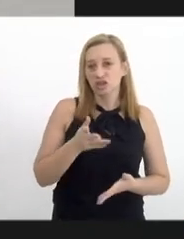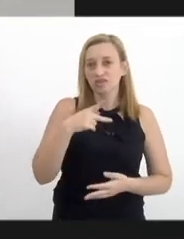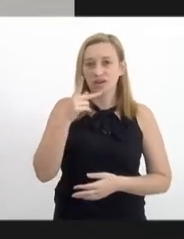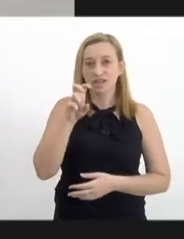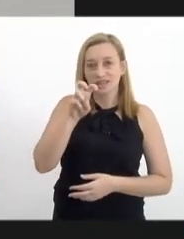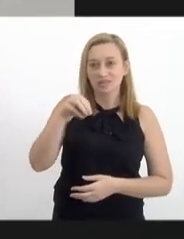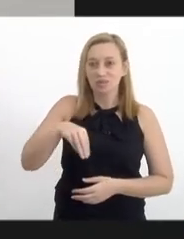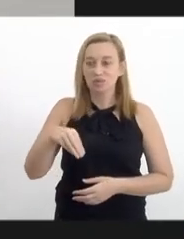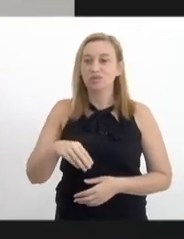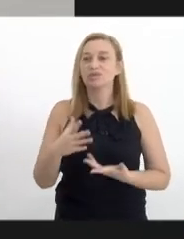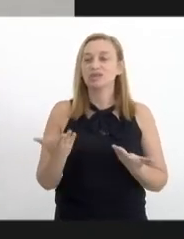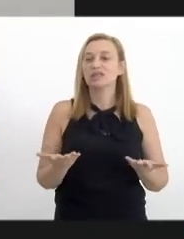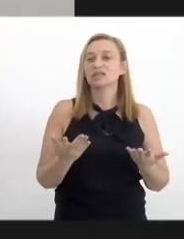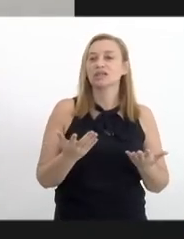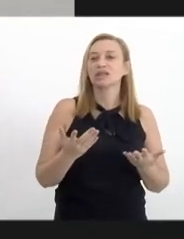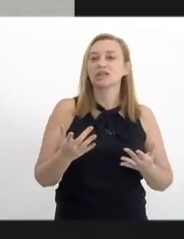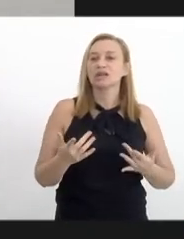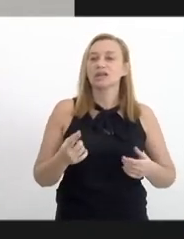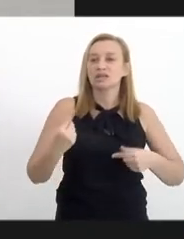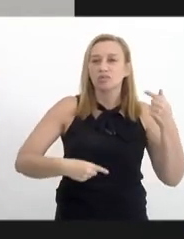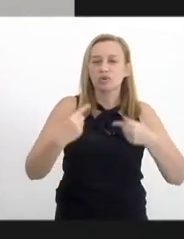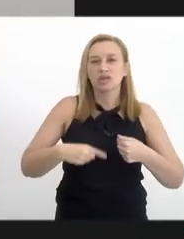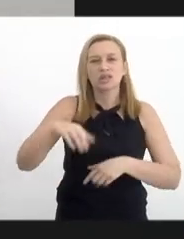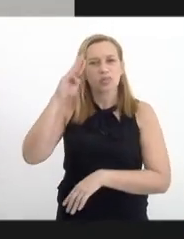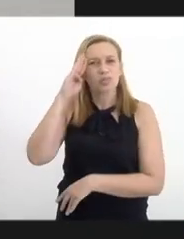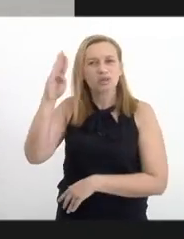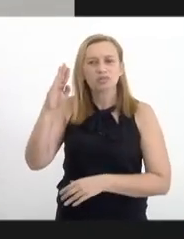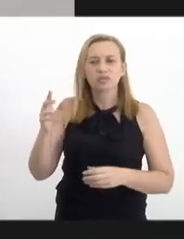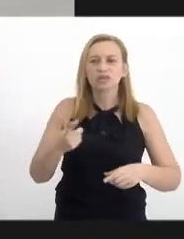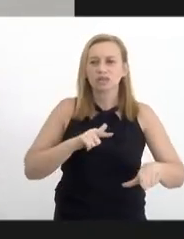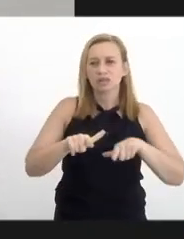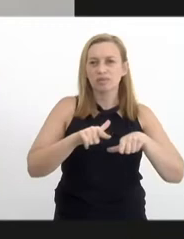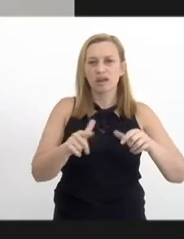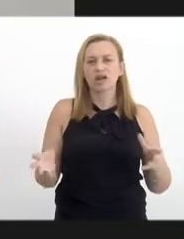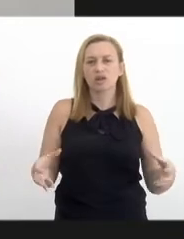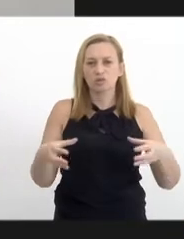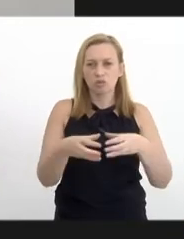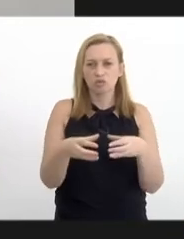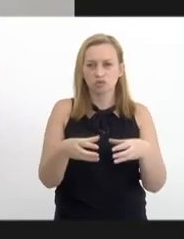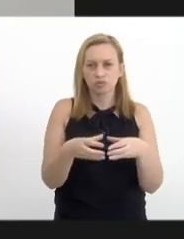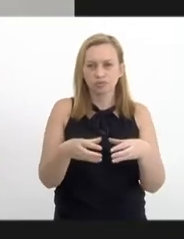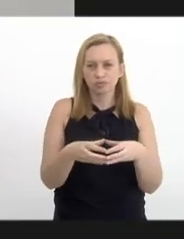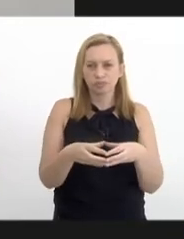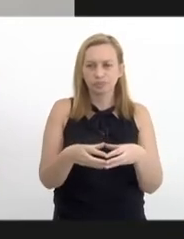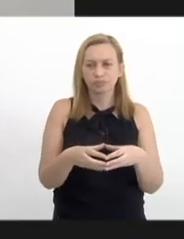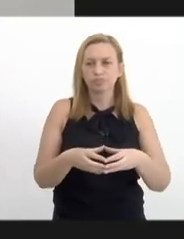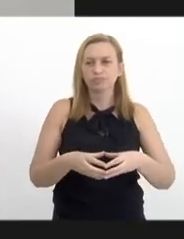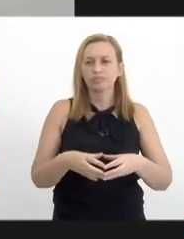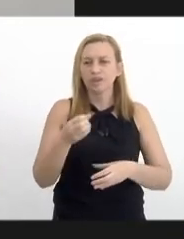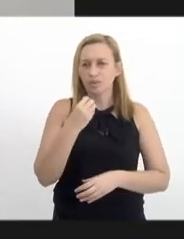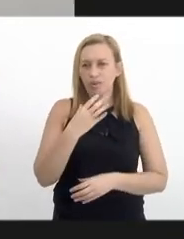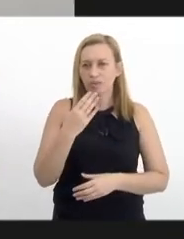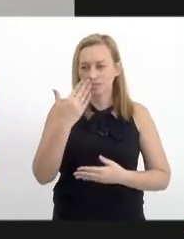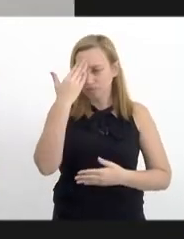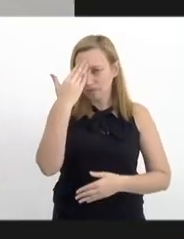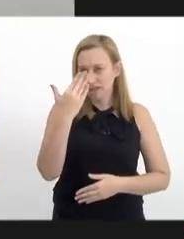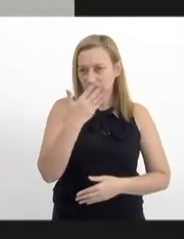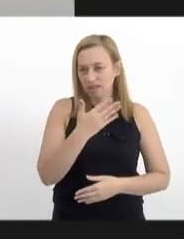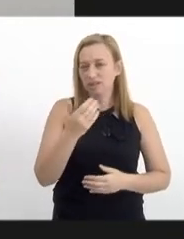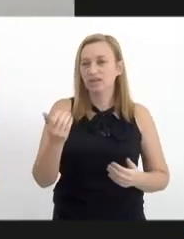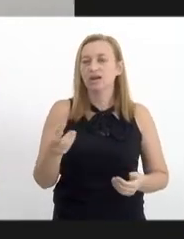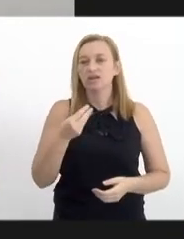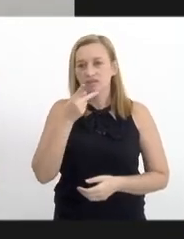a gente segue totalmente à disposição, essa política é fundamental trabalhar em conjunto para isso. Está bom? Agradeço essa